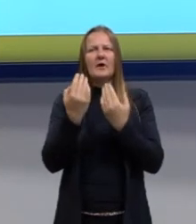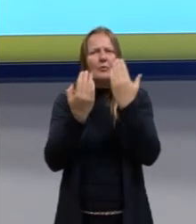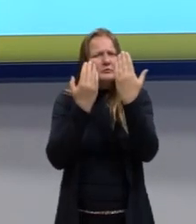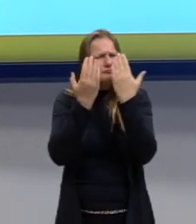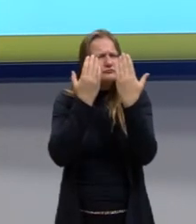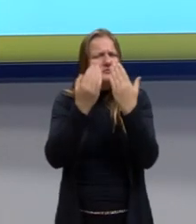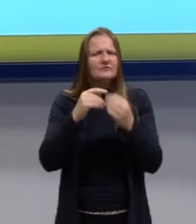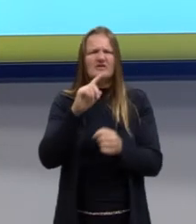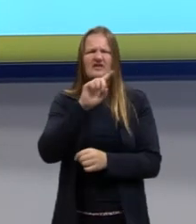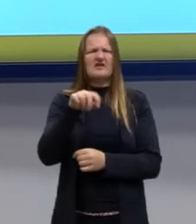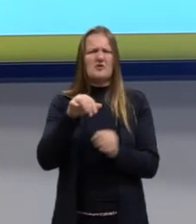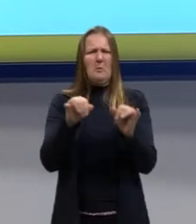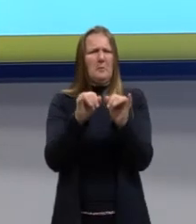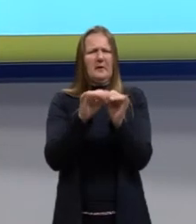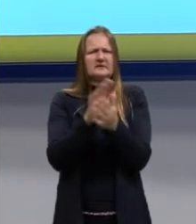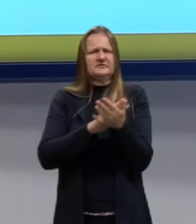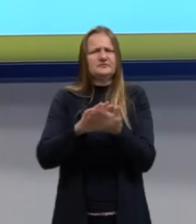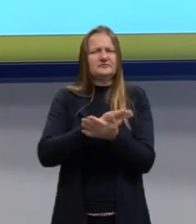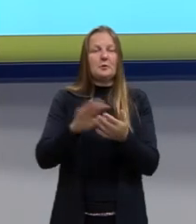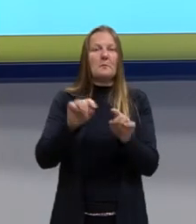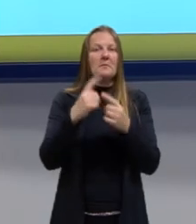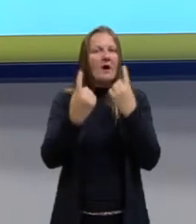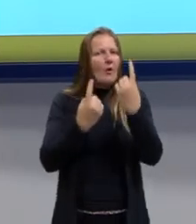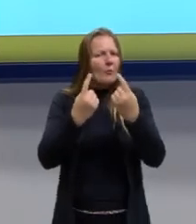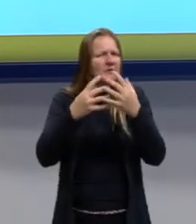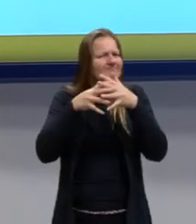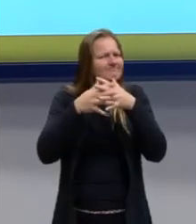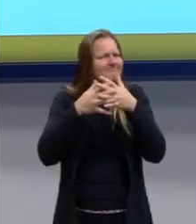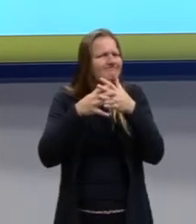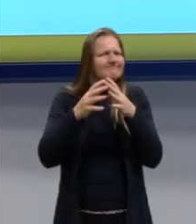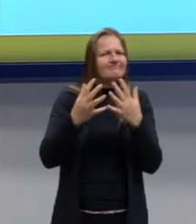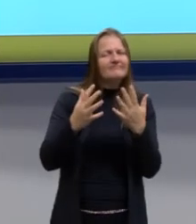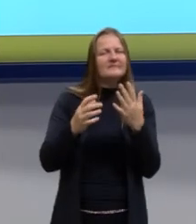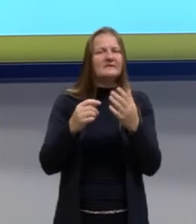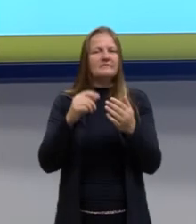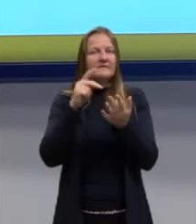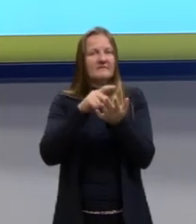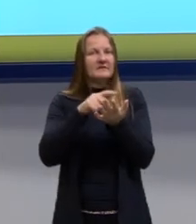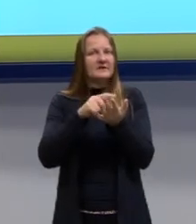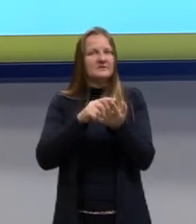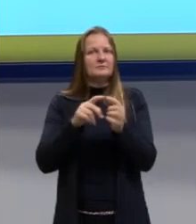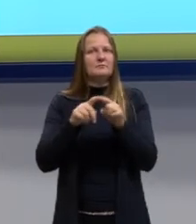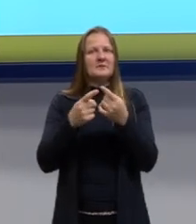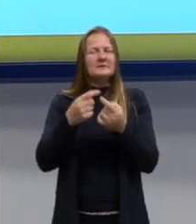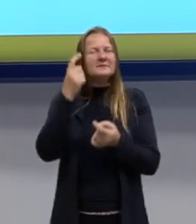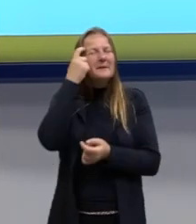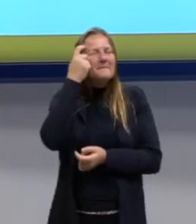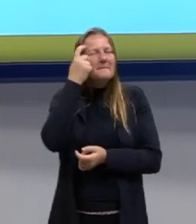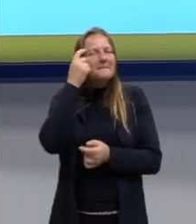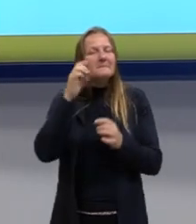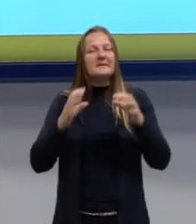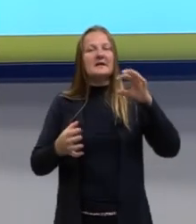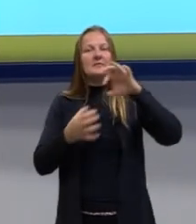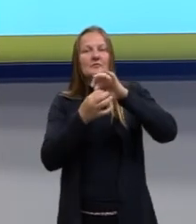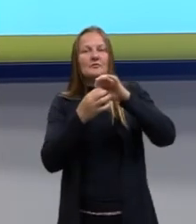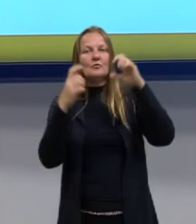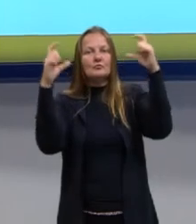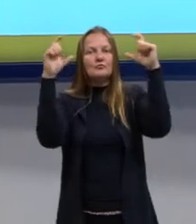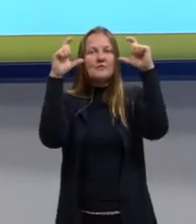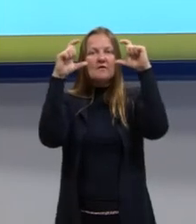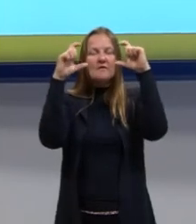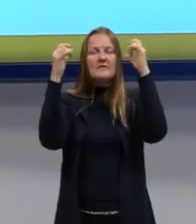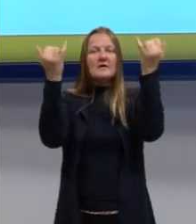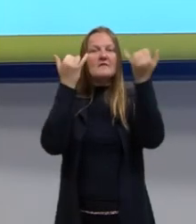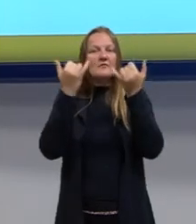se não, isso aqui é uma bobagem, isso não é. Mas algumas questões são verdadeiras, mas elas não estão relacionadas